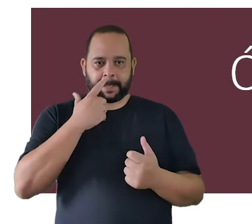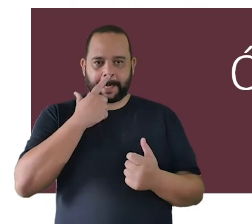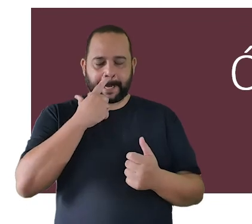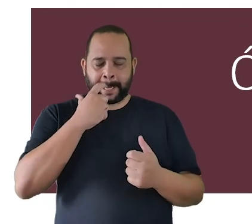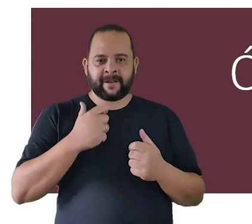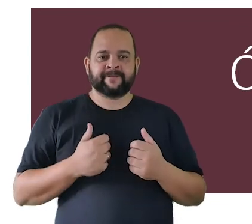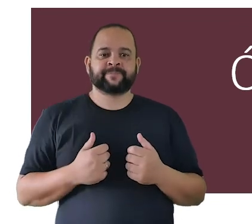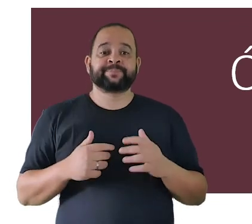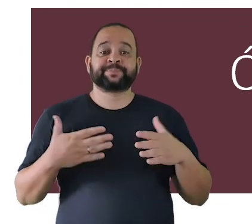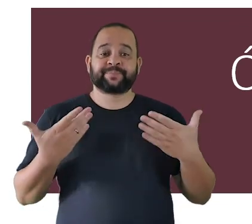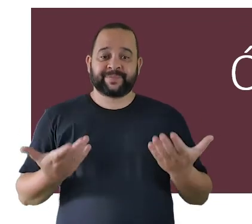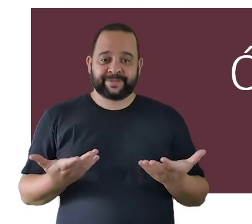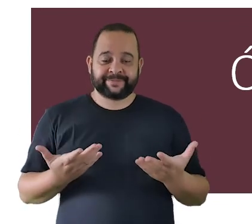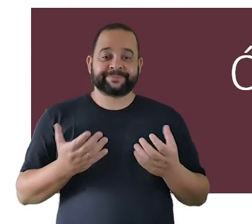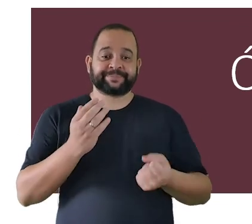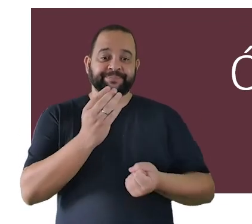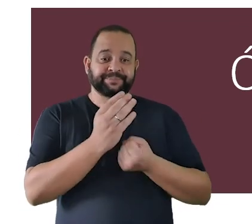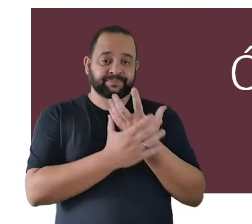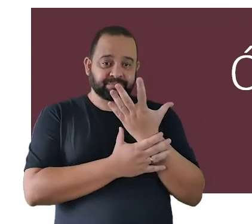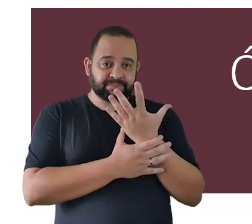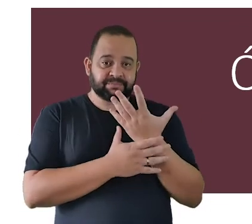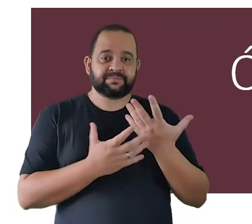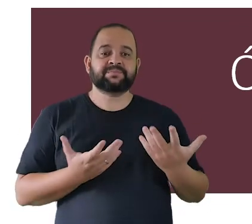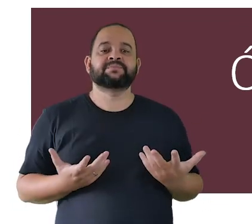daí então surge essa